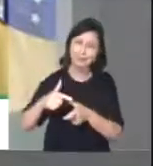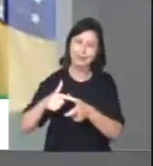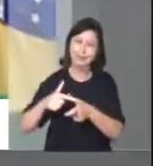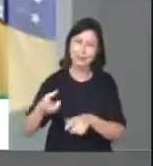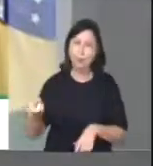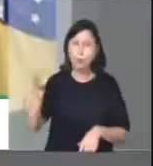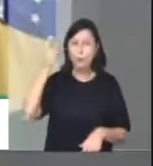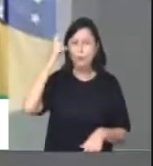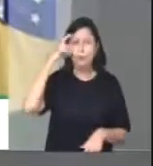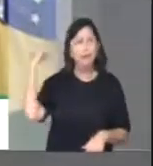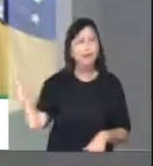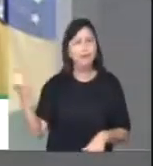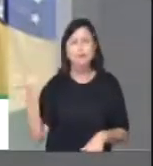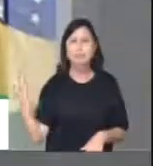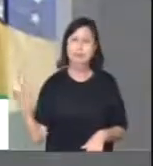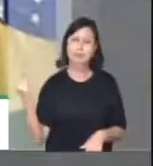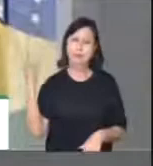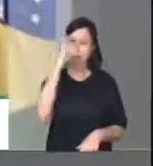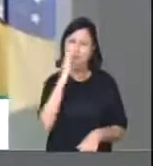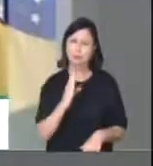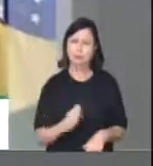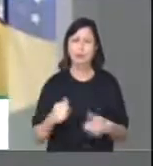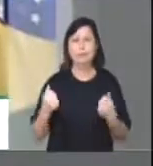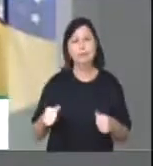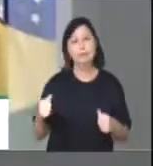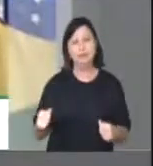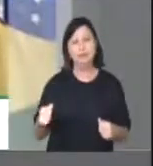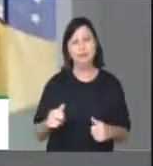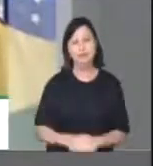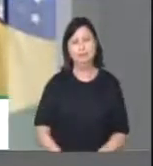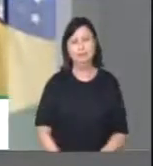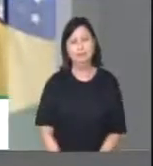importante. O Brasil se faz... Muito obrigado, deputado.